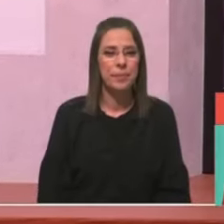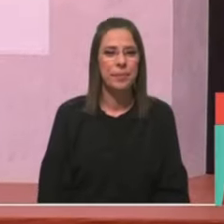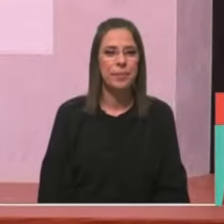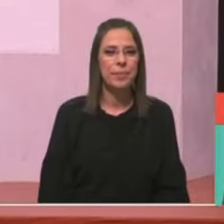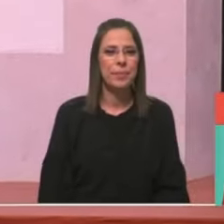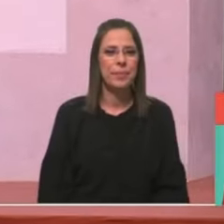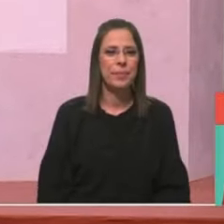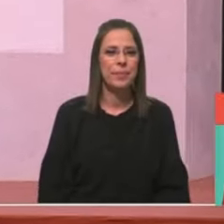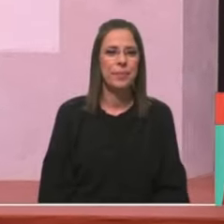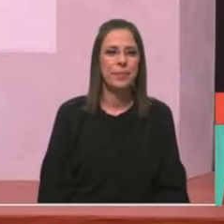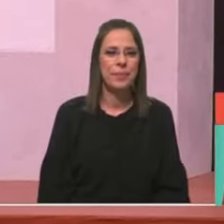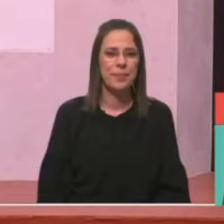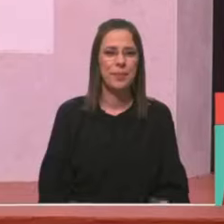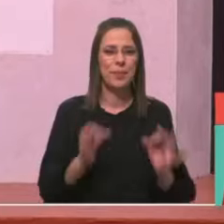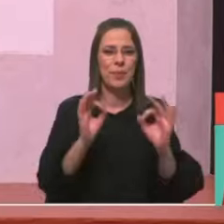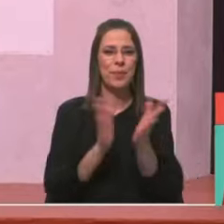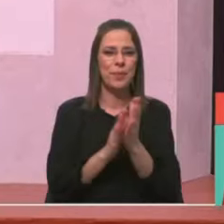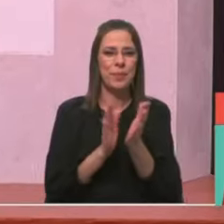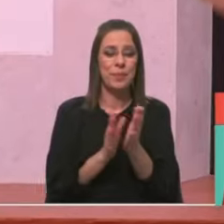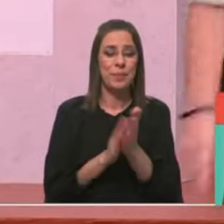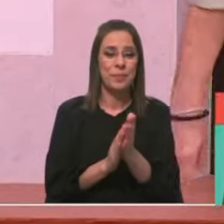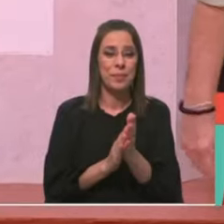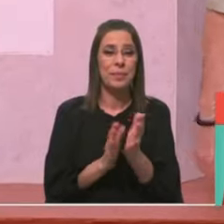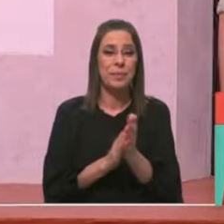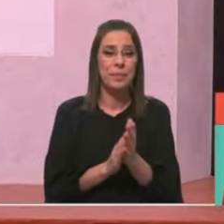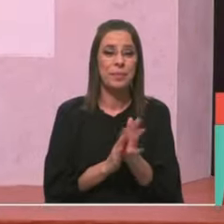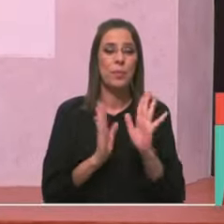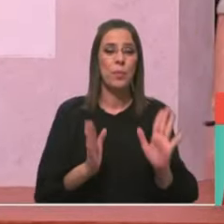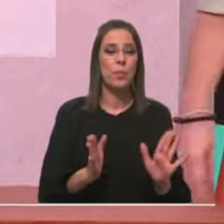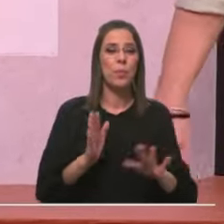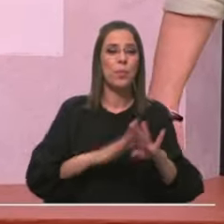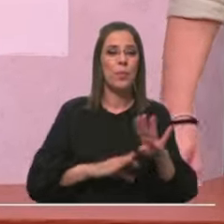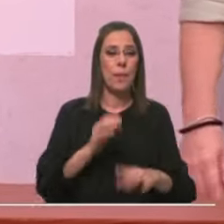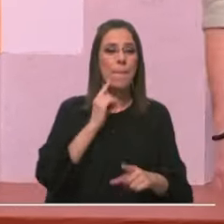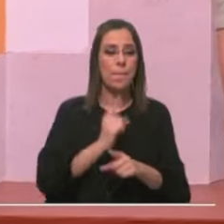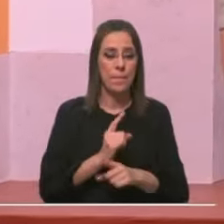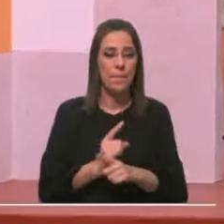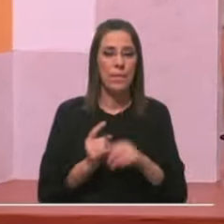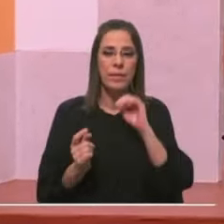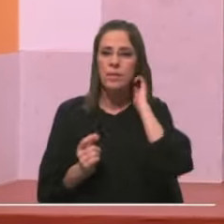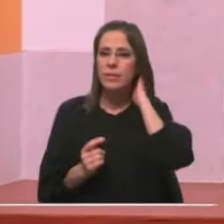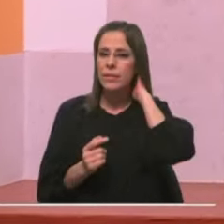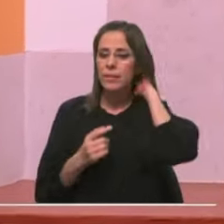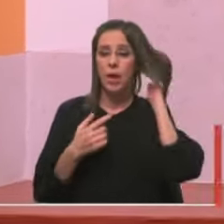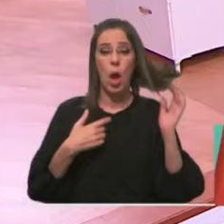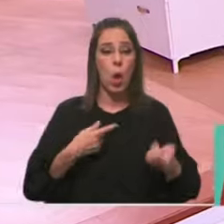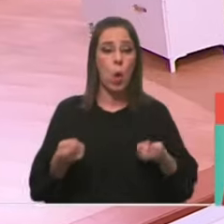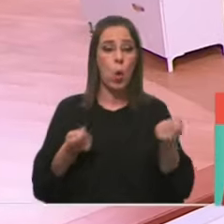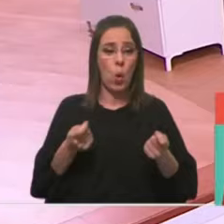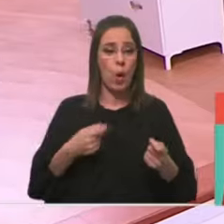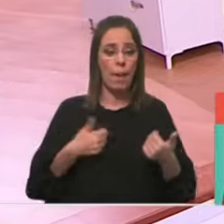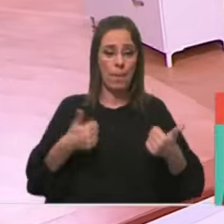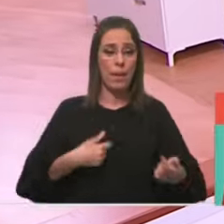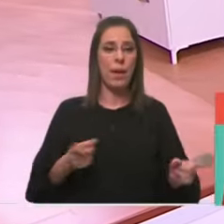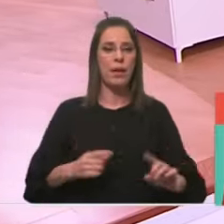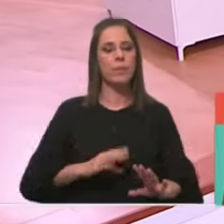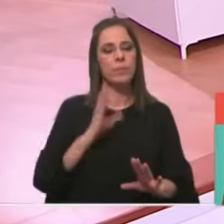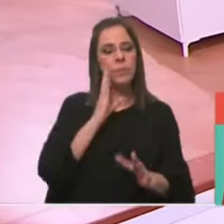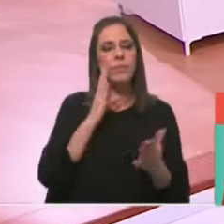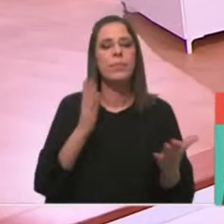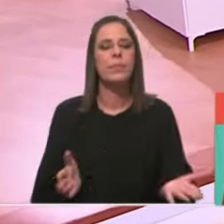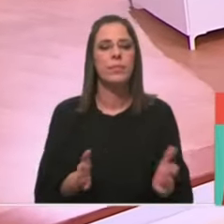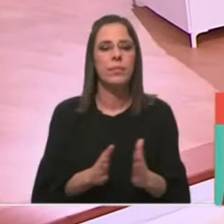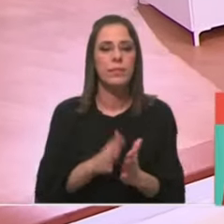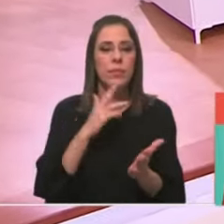Pá, pá, pá, pá. Agora vamos fazer o mesmo, mas... Sou bem descoordenada. Mas já sabia. Agora